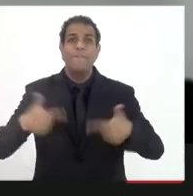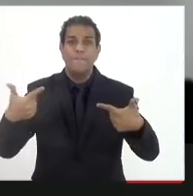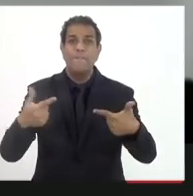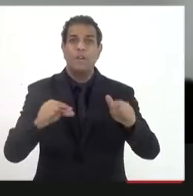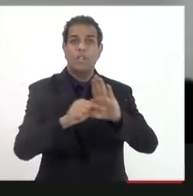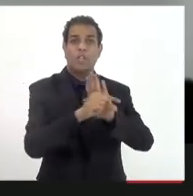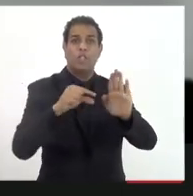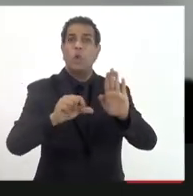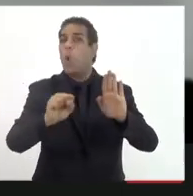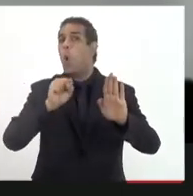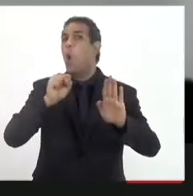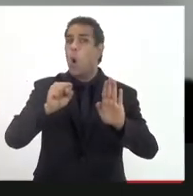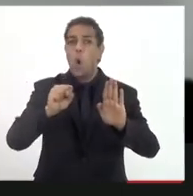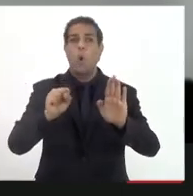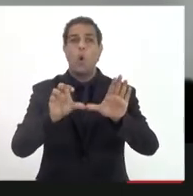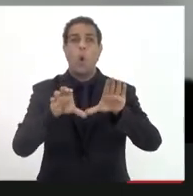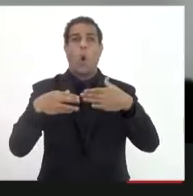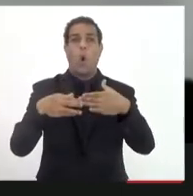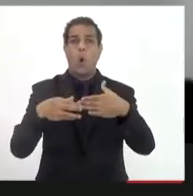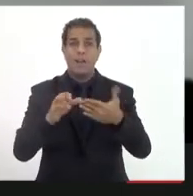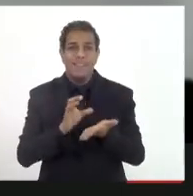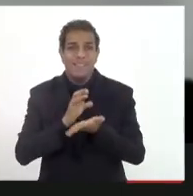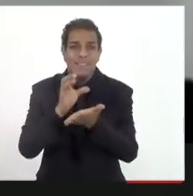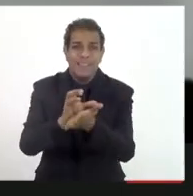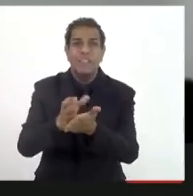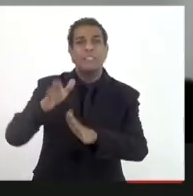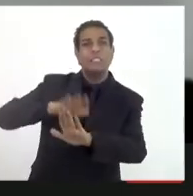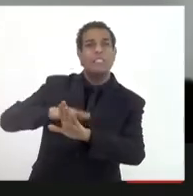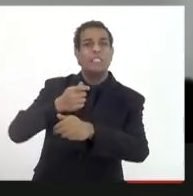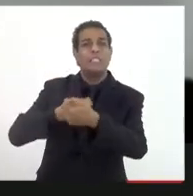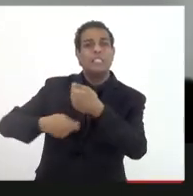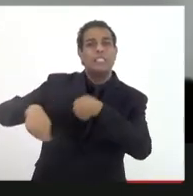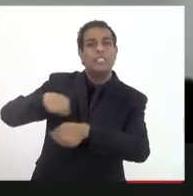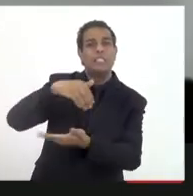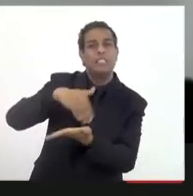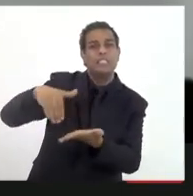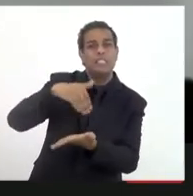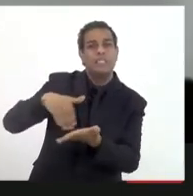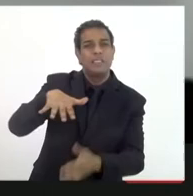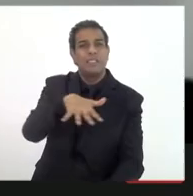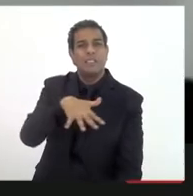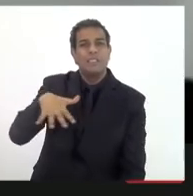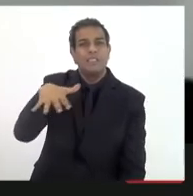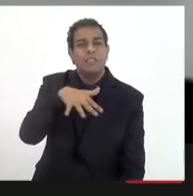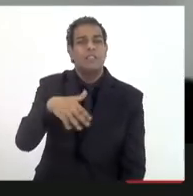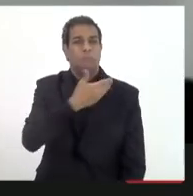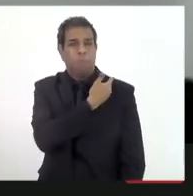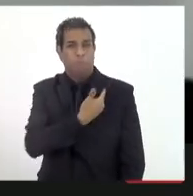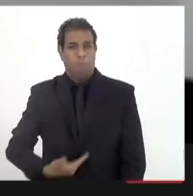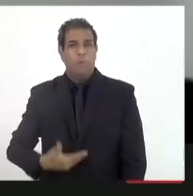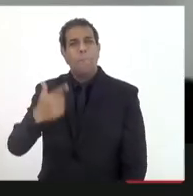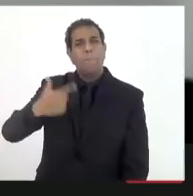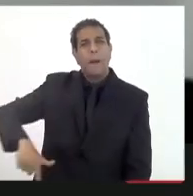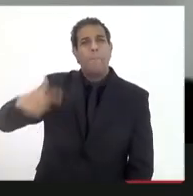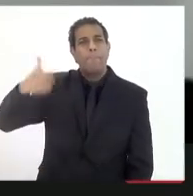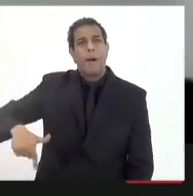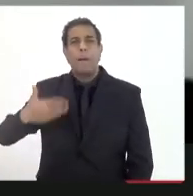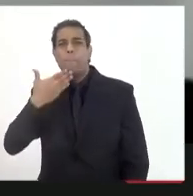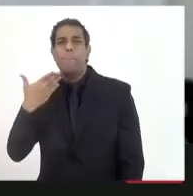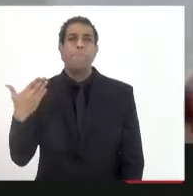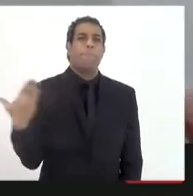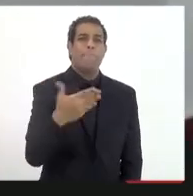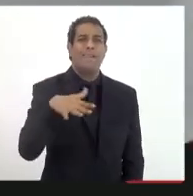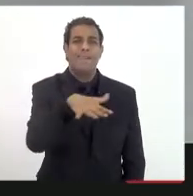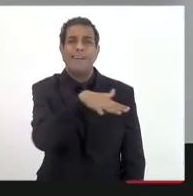artigo 8º, que o fundo soberano será administrado pela Secretaria de Estado de Fazenda ou outro órgão indicado pelo Poder